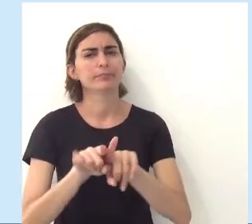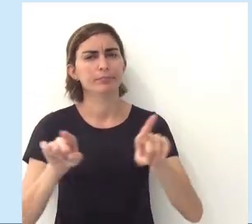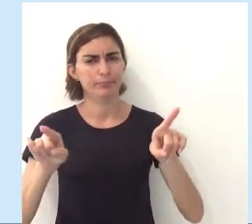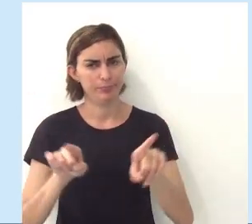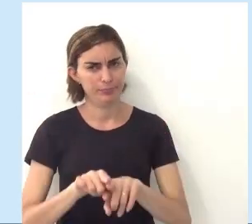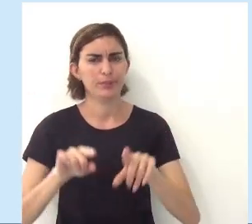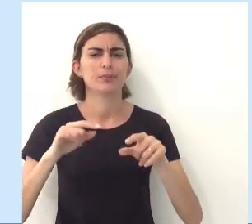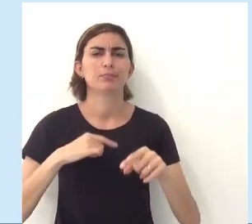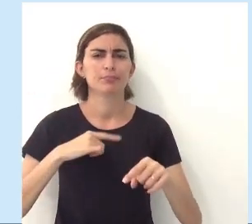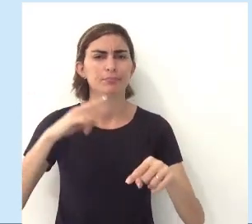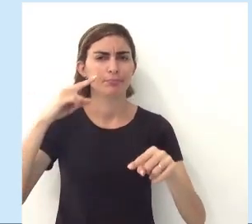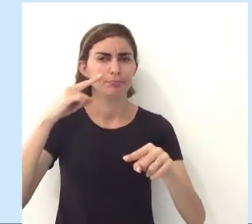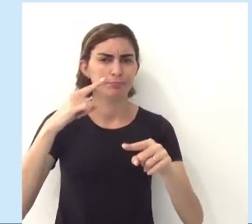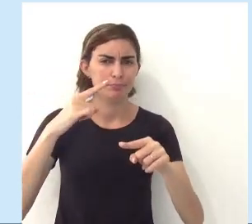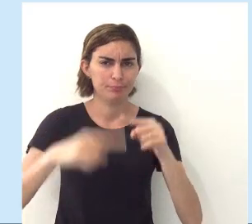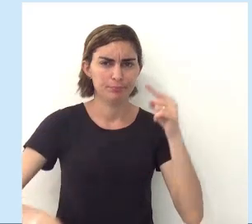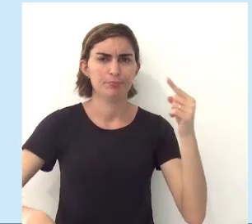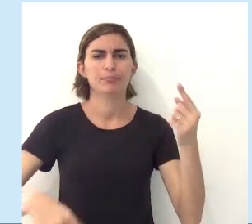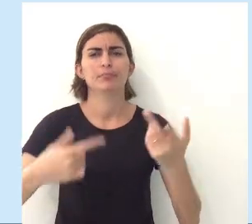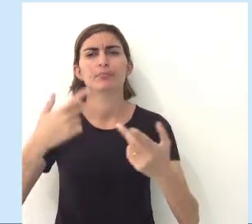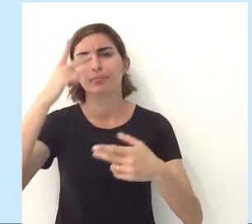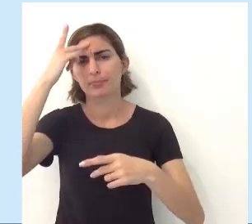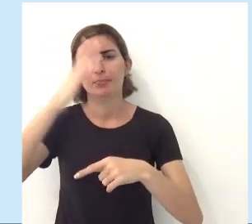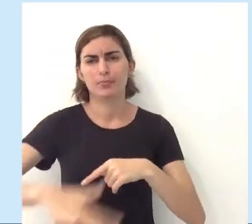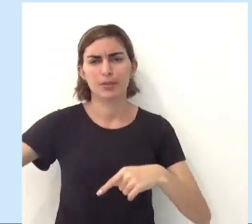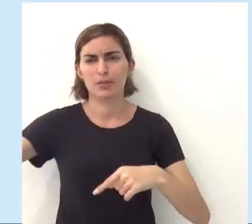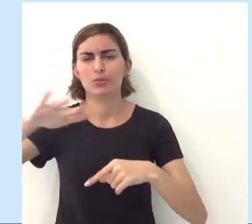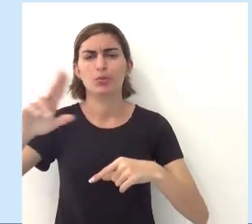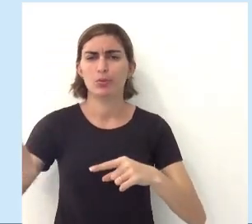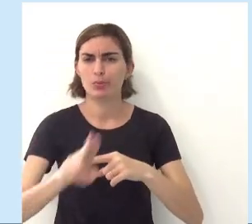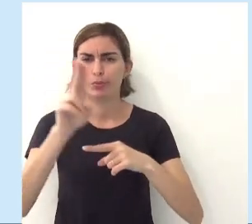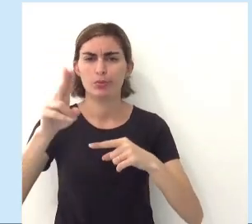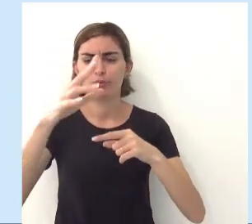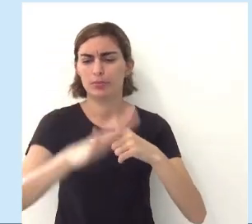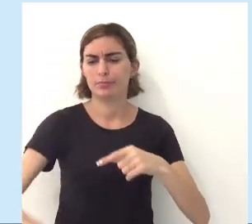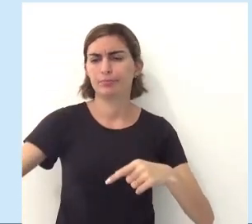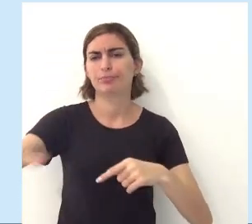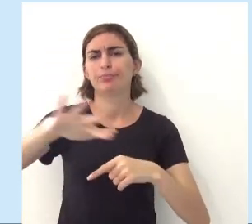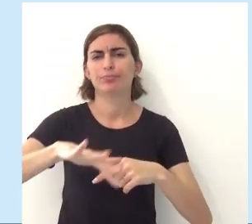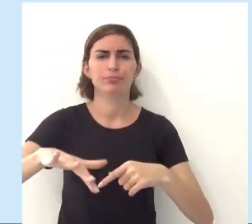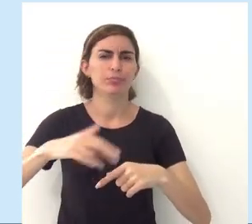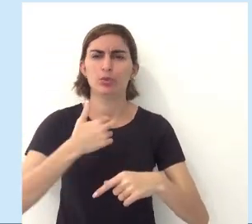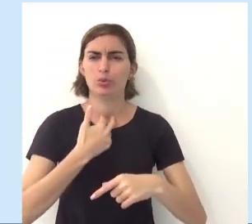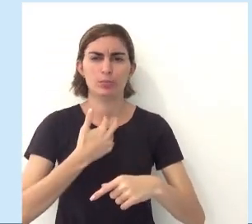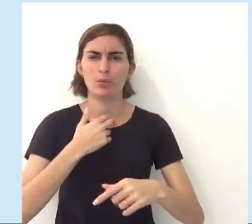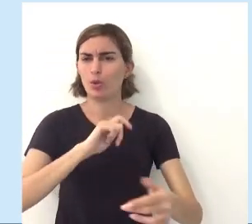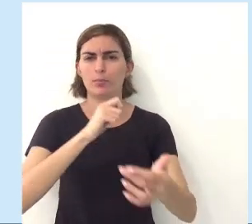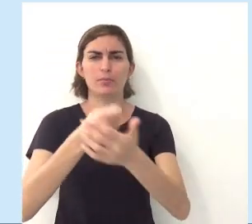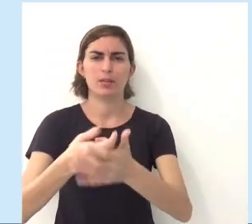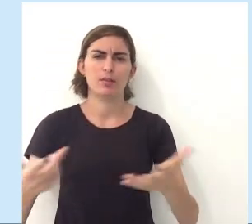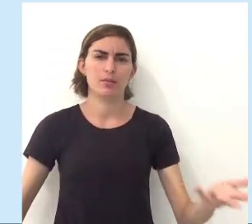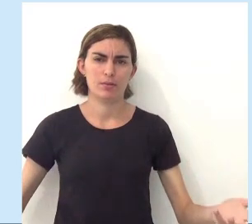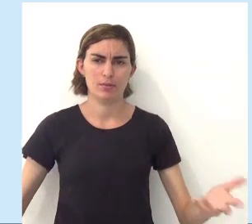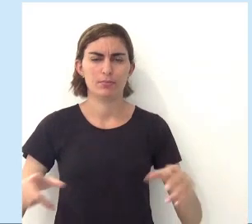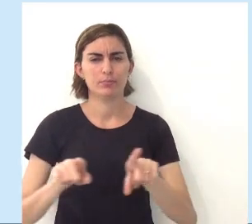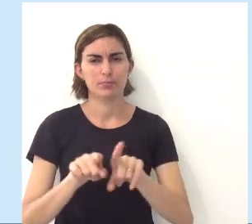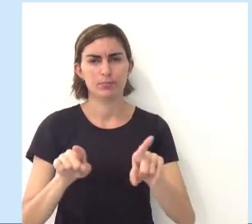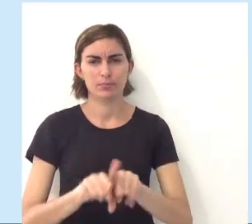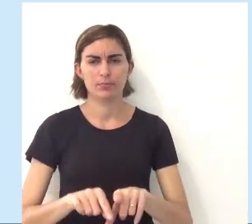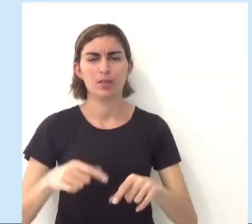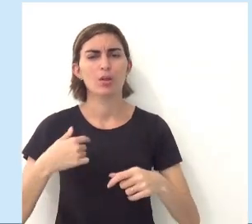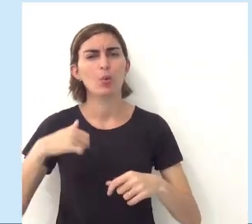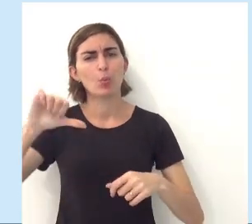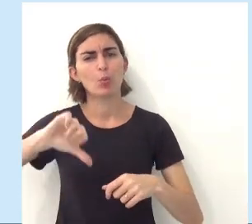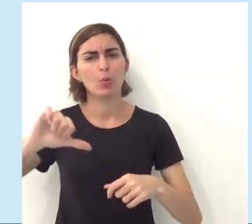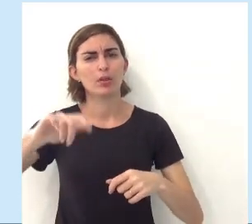mas, também, impede com que pessoas usufruam desse ambiente que não possam pagar, uma